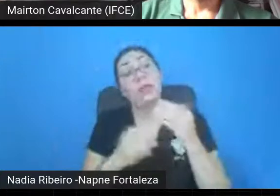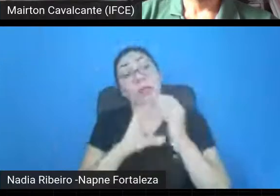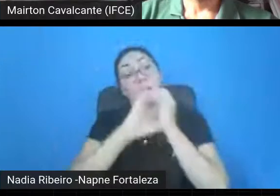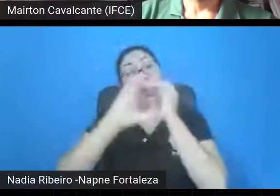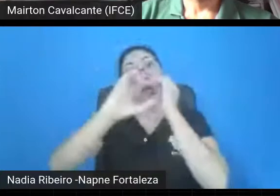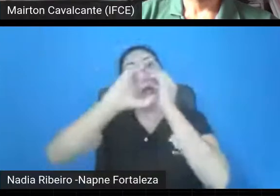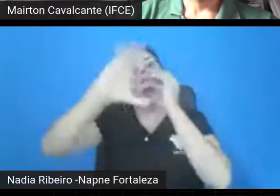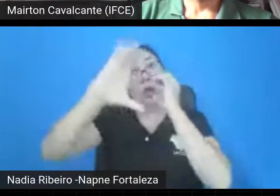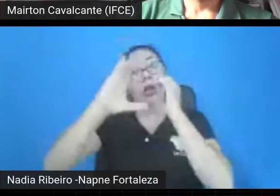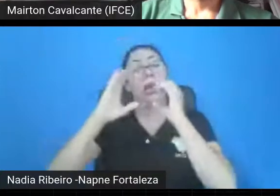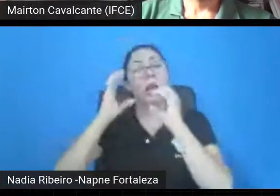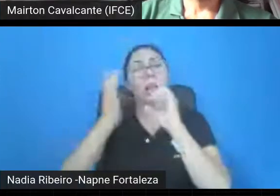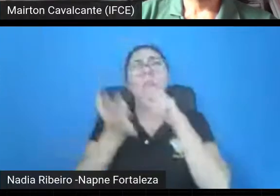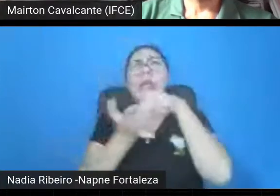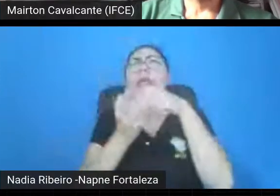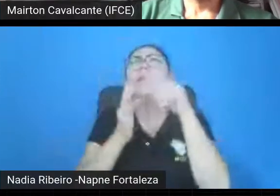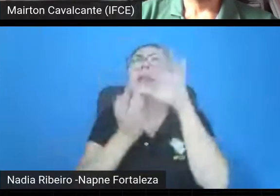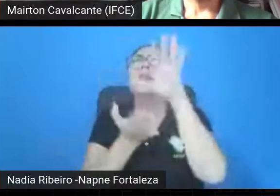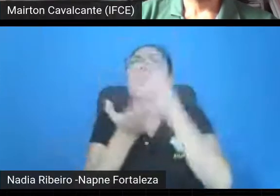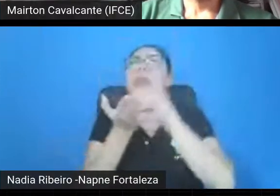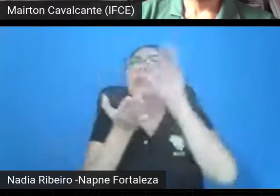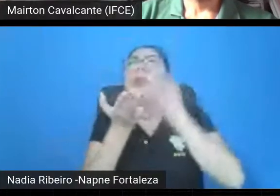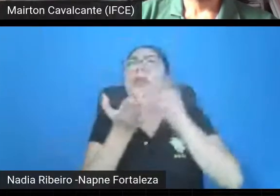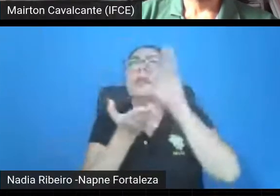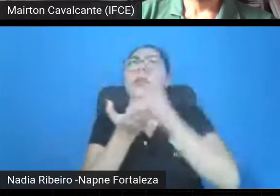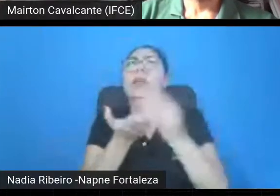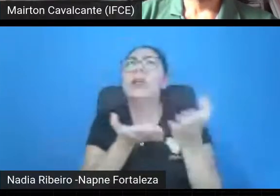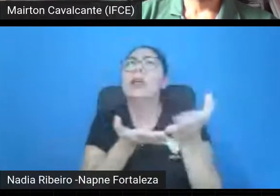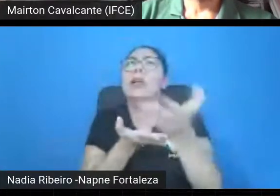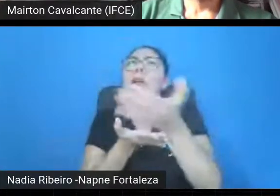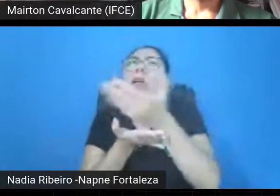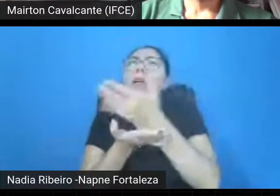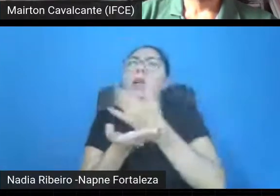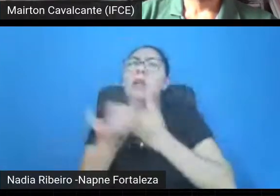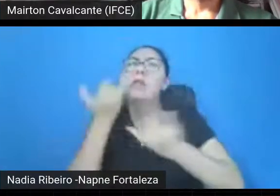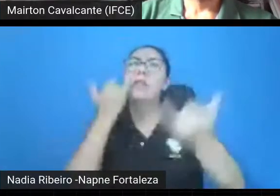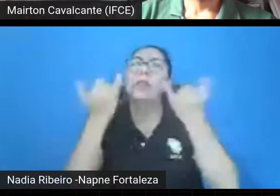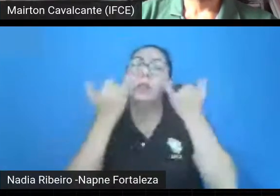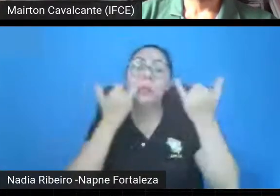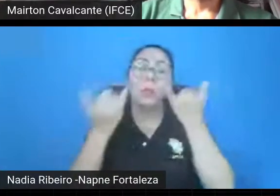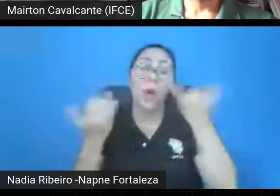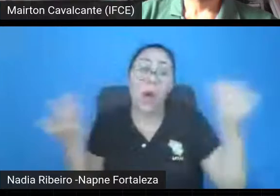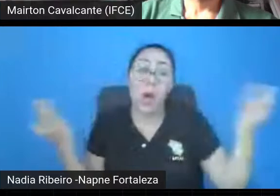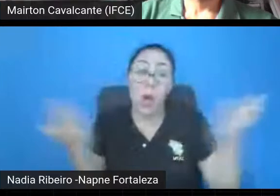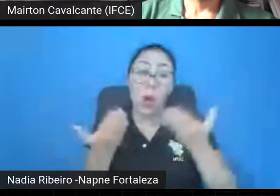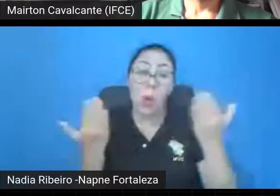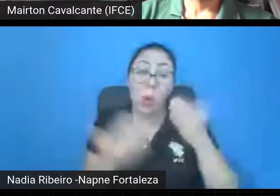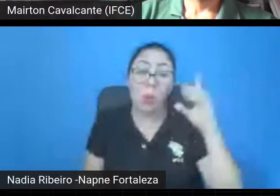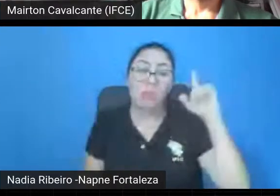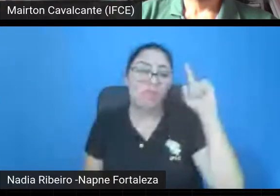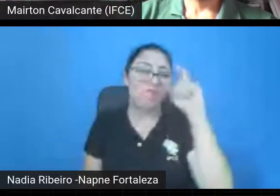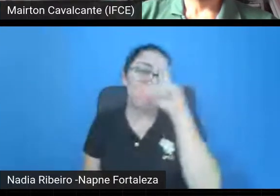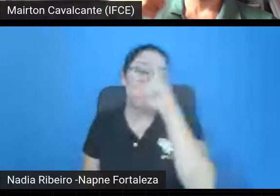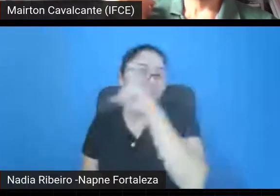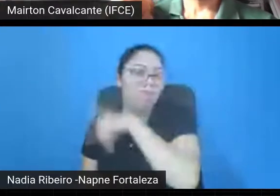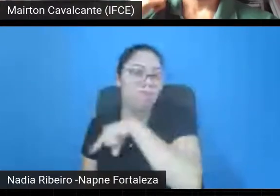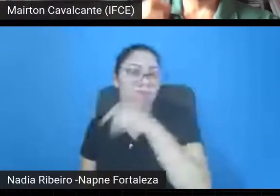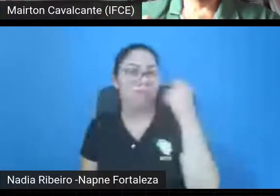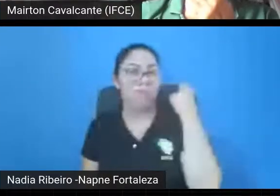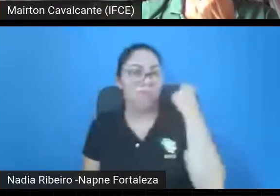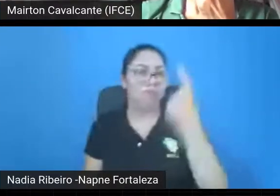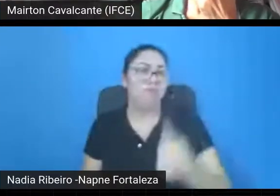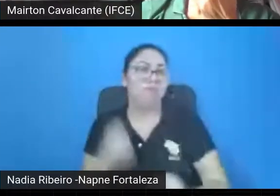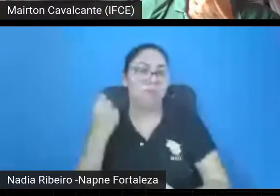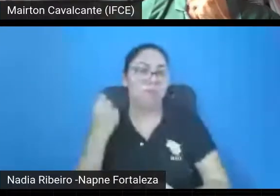acordado, isso quase que não existe atualmente, ou algum astrônomo profissional obtém os dados para você e